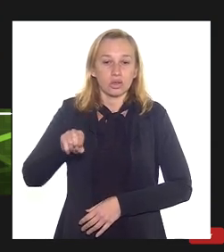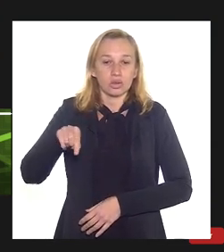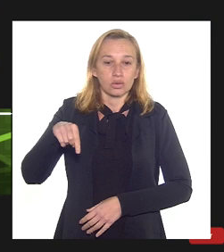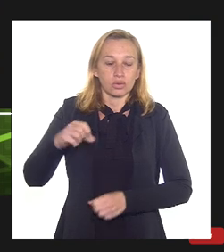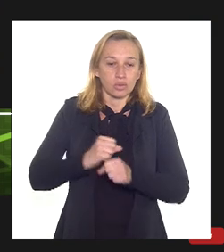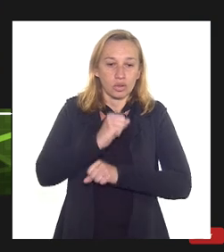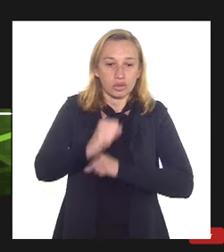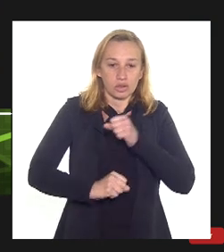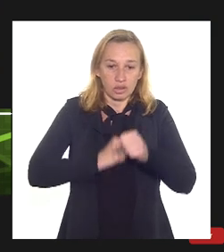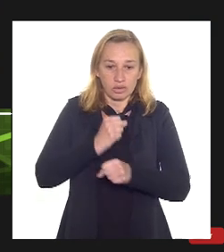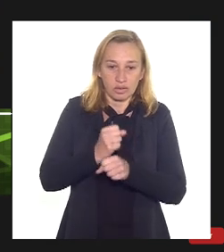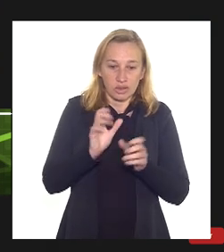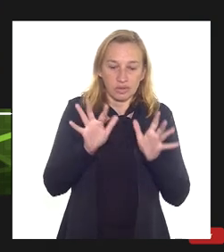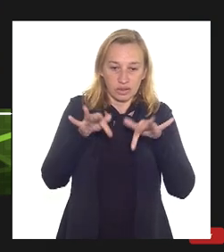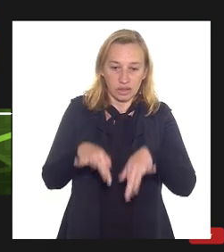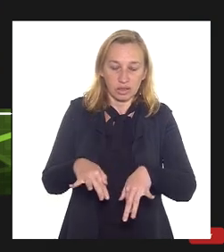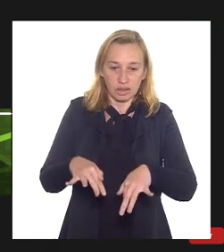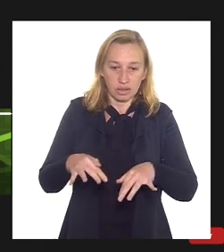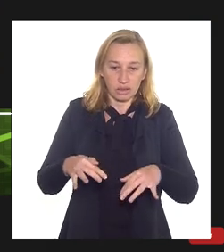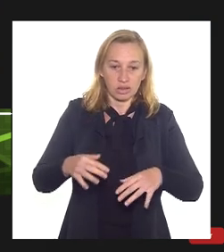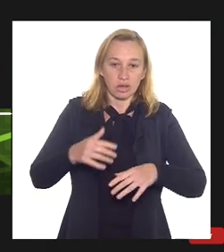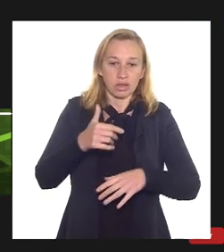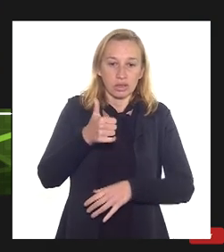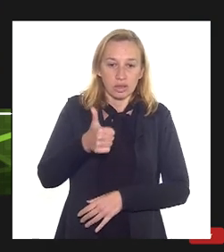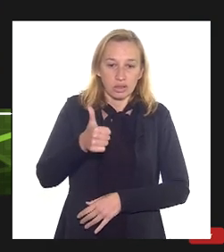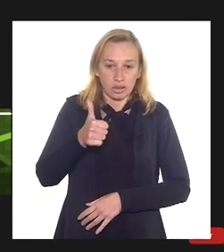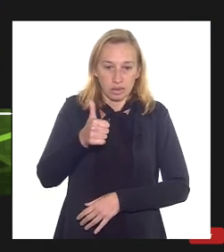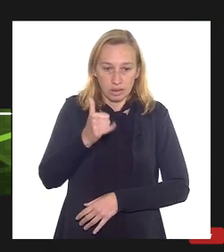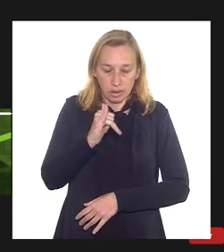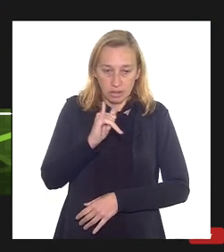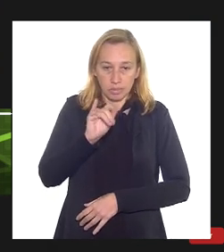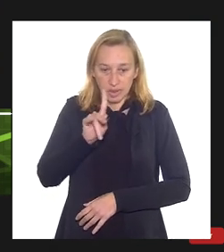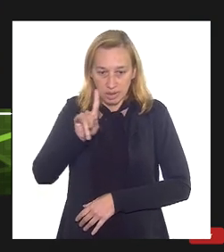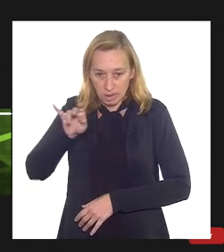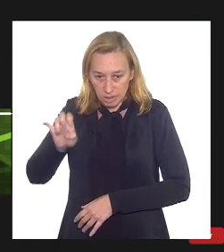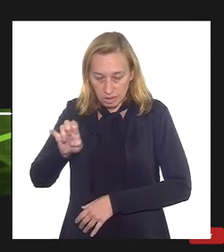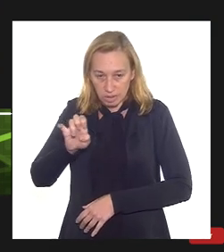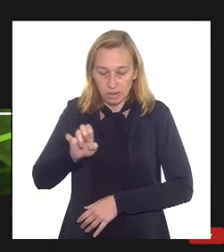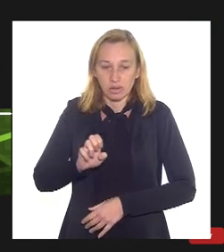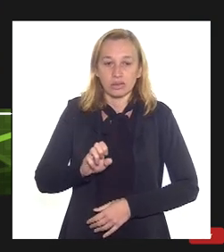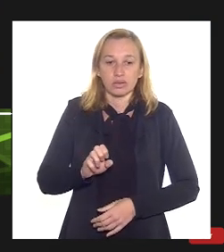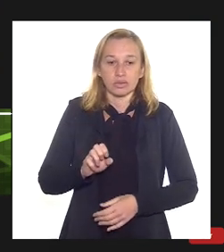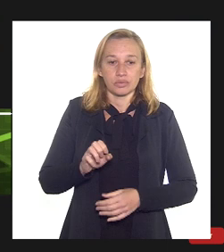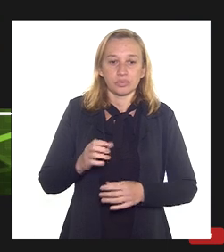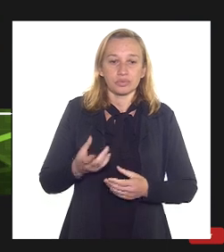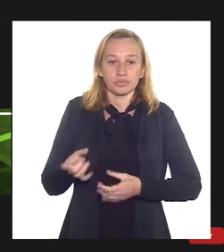conclusão da UPGN e o seu início de comissionamento para a operação comercial.